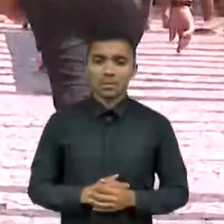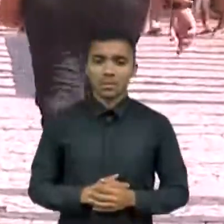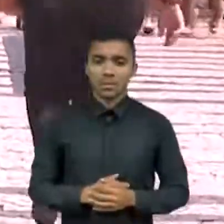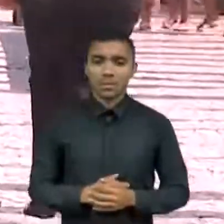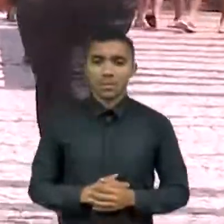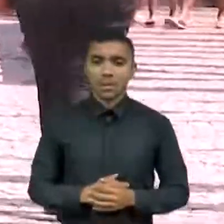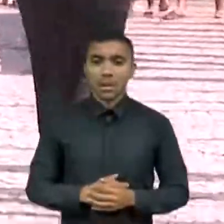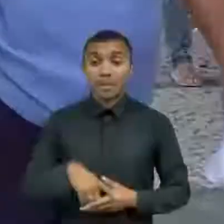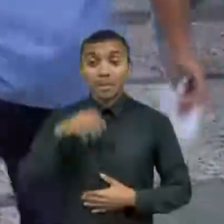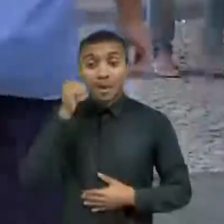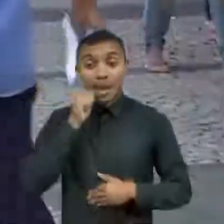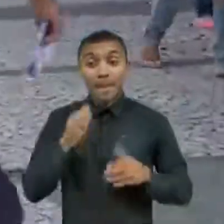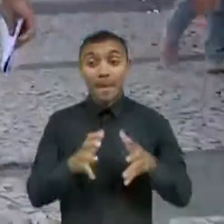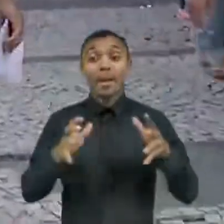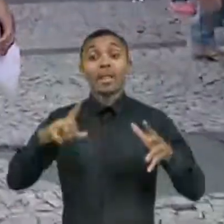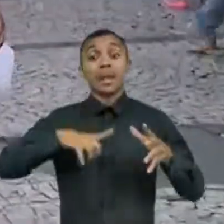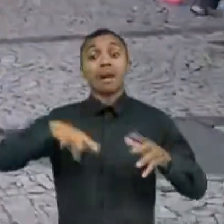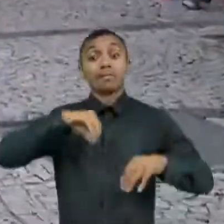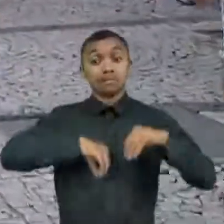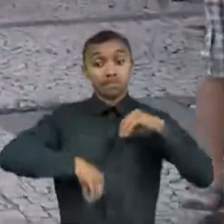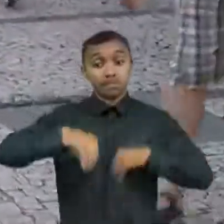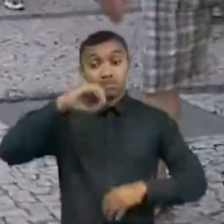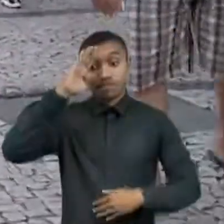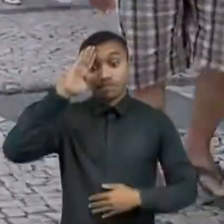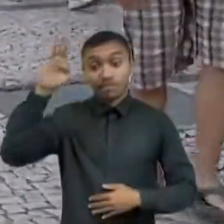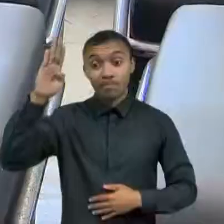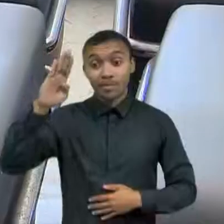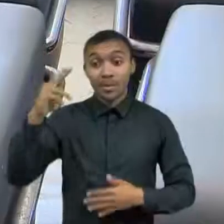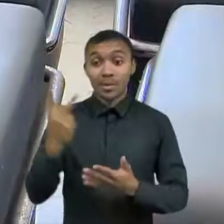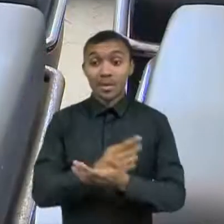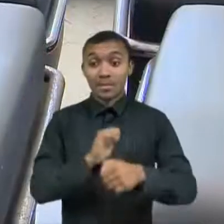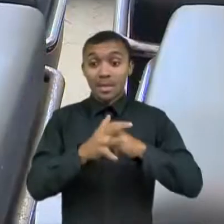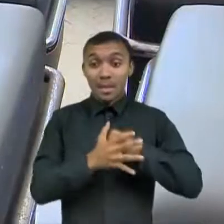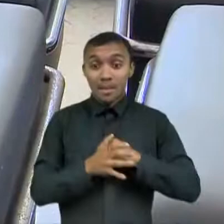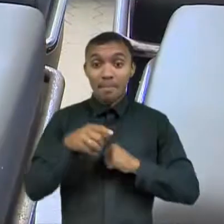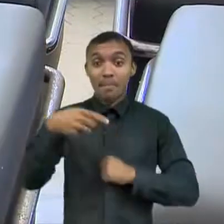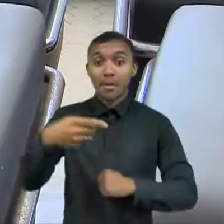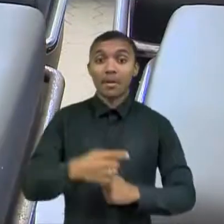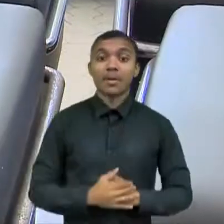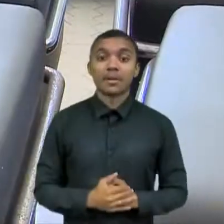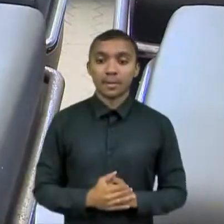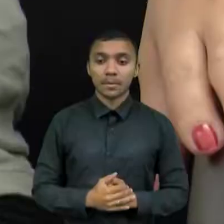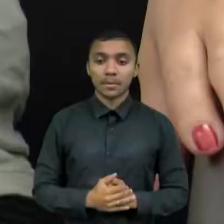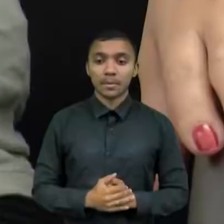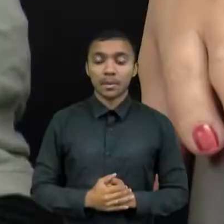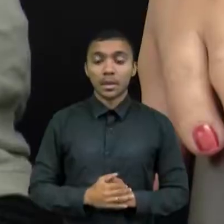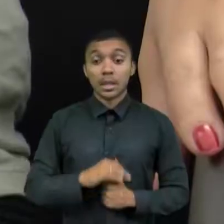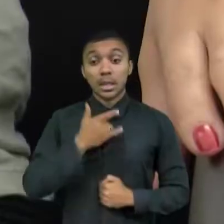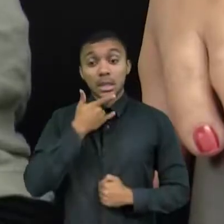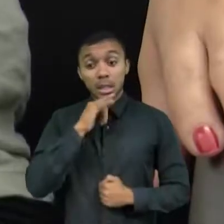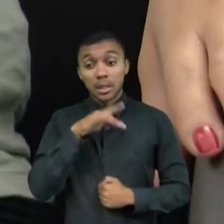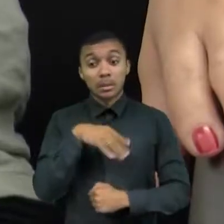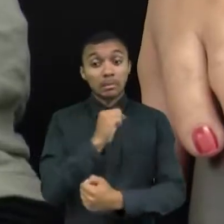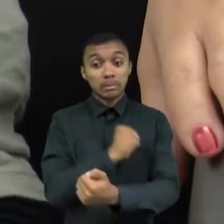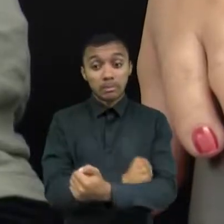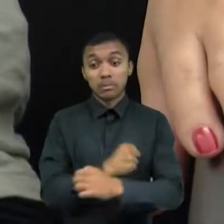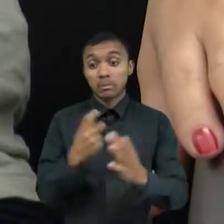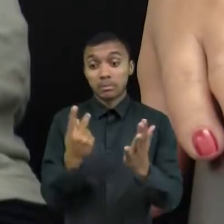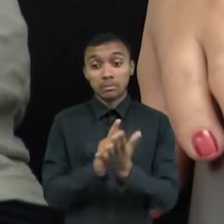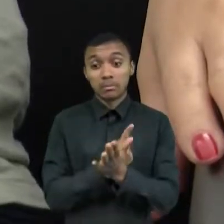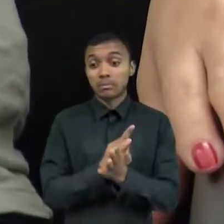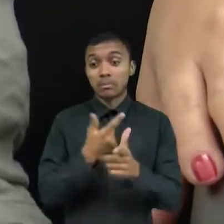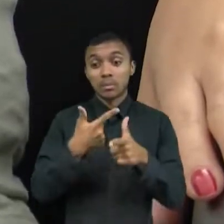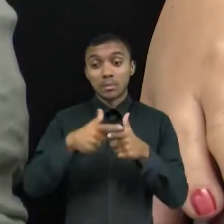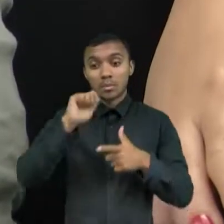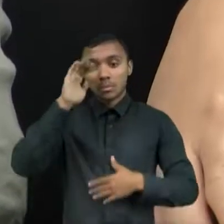mulheres, principalmente após a pandemia. Síndrome alcoólica fetal é a principal causa